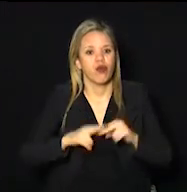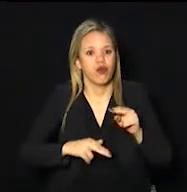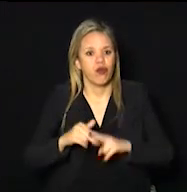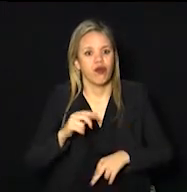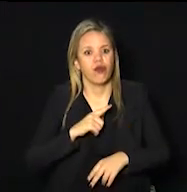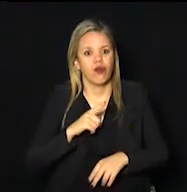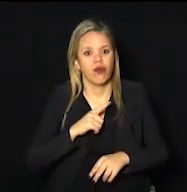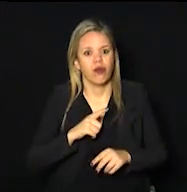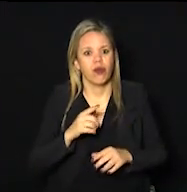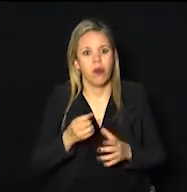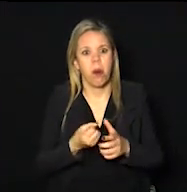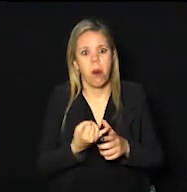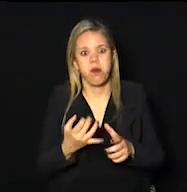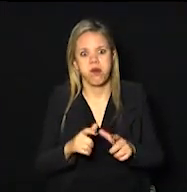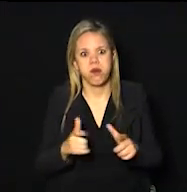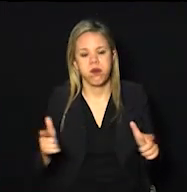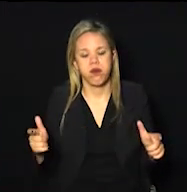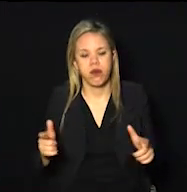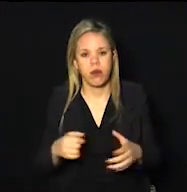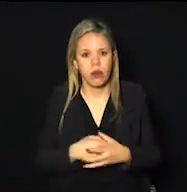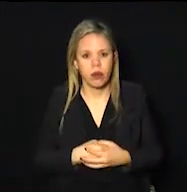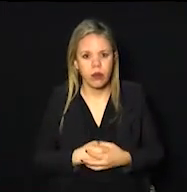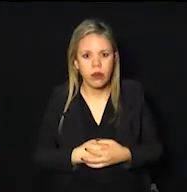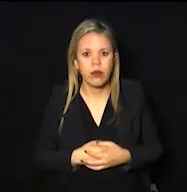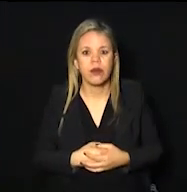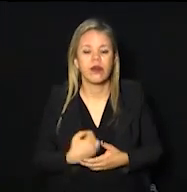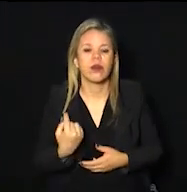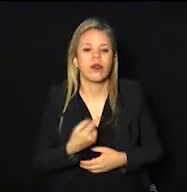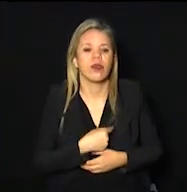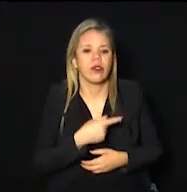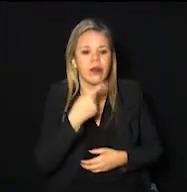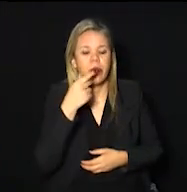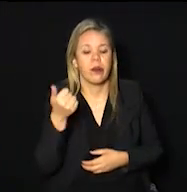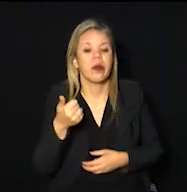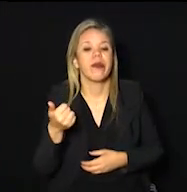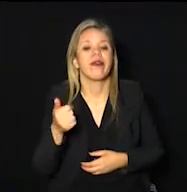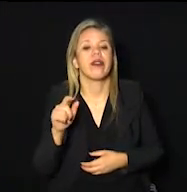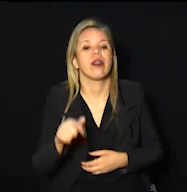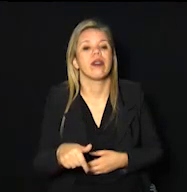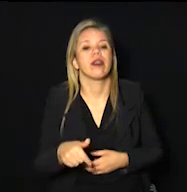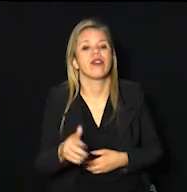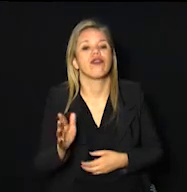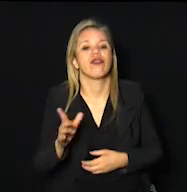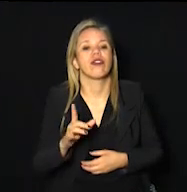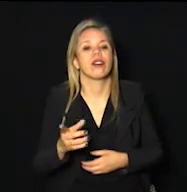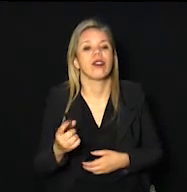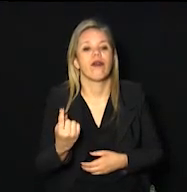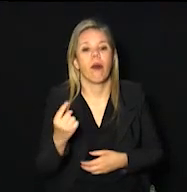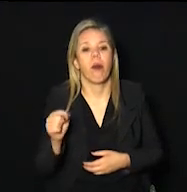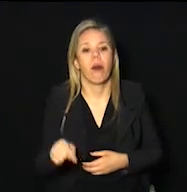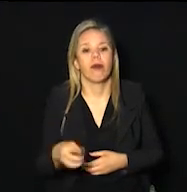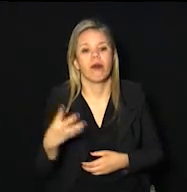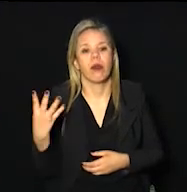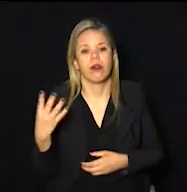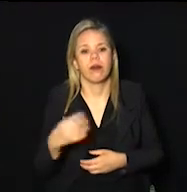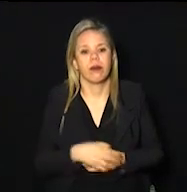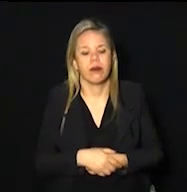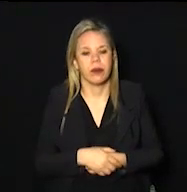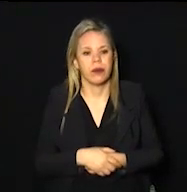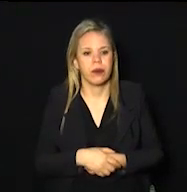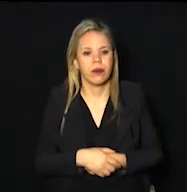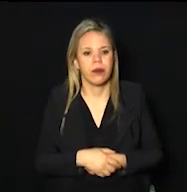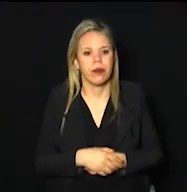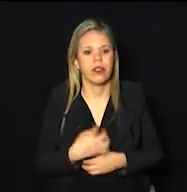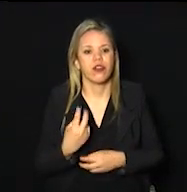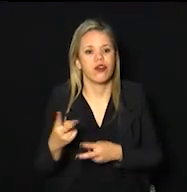nosso maior volume. quando nós falamos a primeira vez disso aqui, a gente já estava em 1.4. Então, a gente já